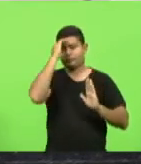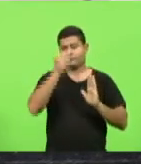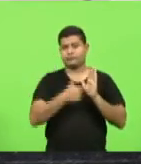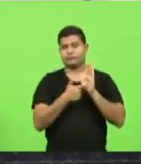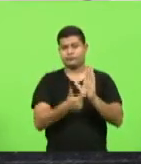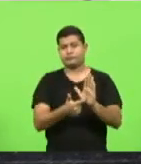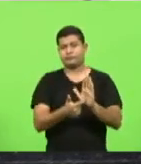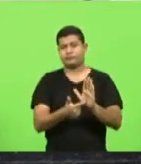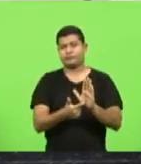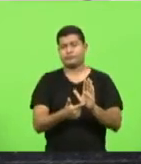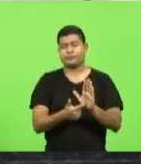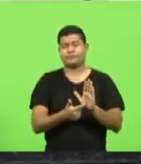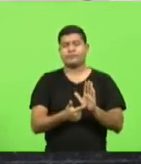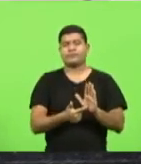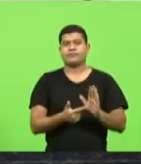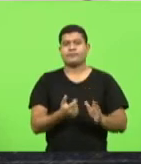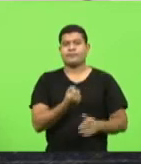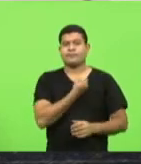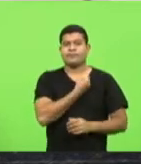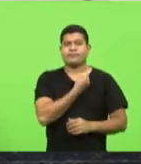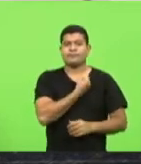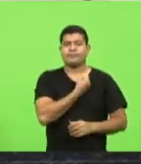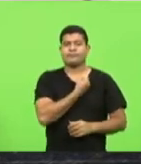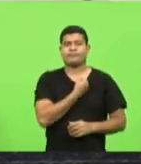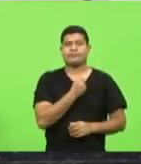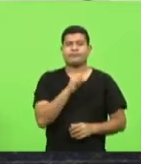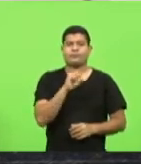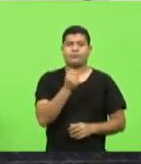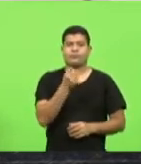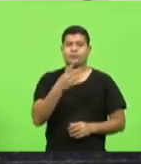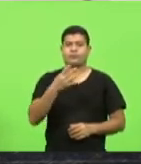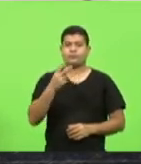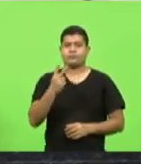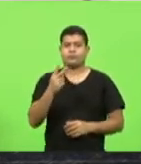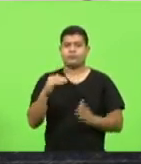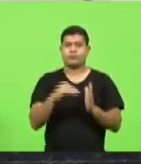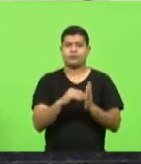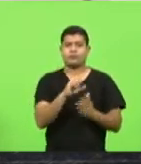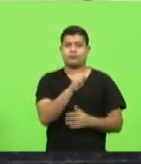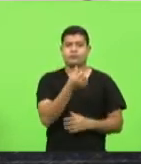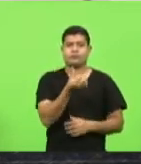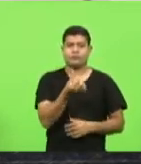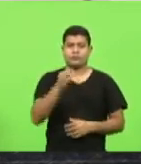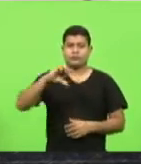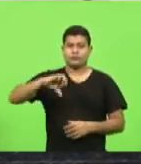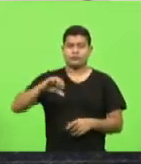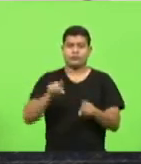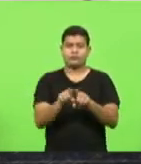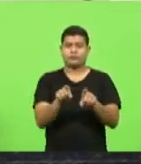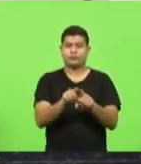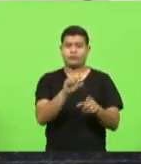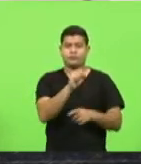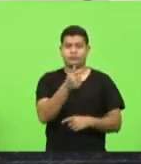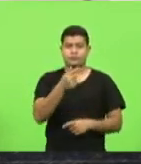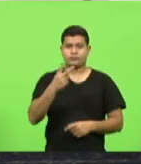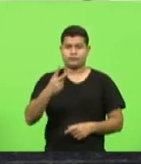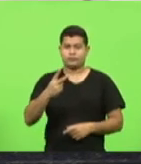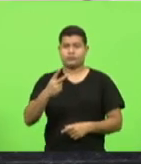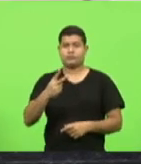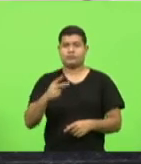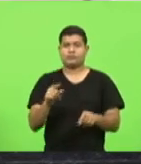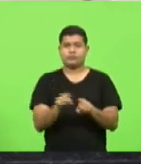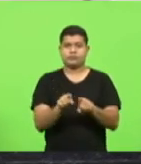as seguintes indicações indicações número 842 a 869 e 872 as indicações de